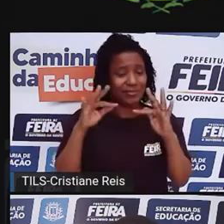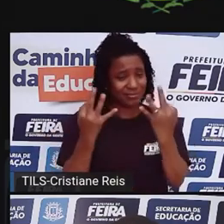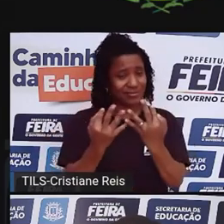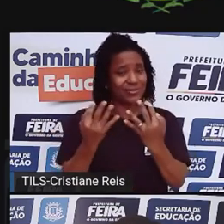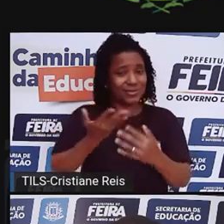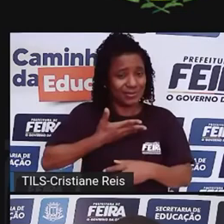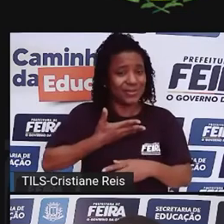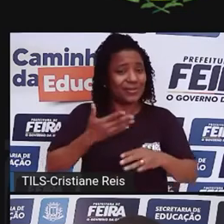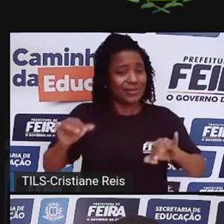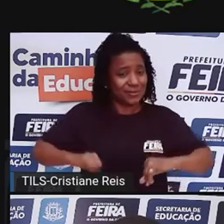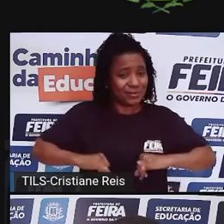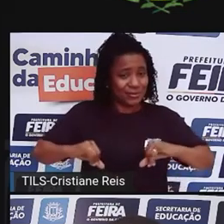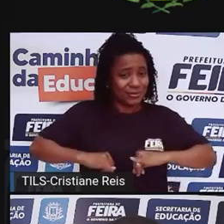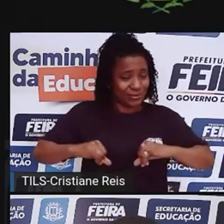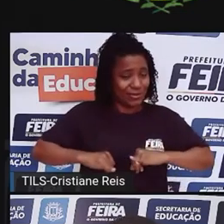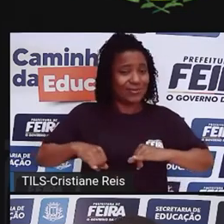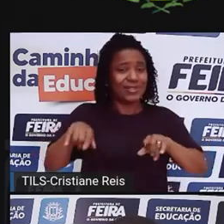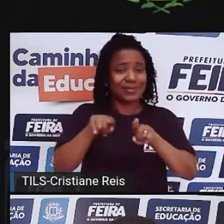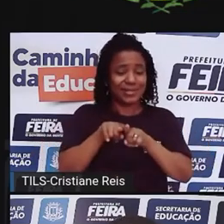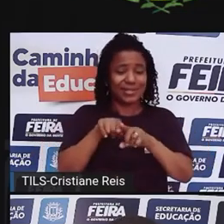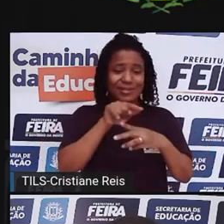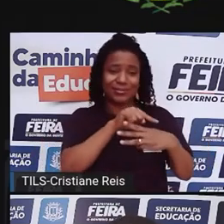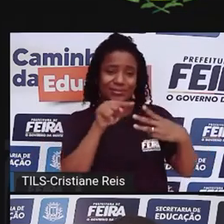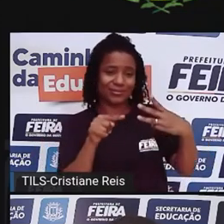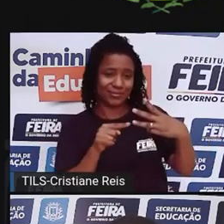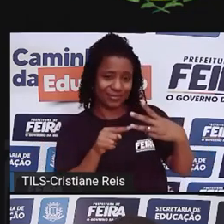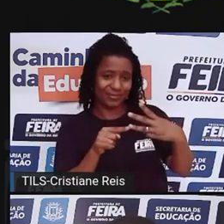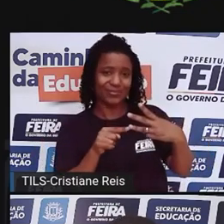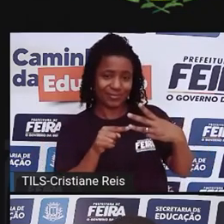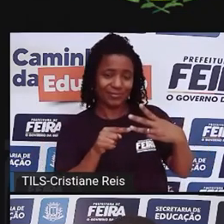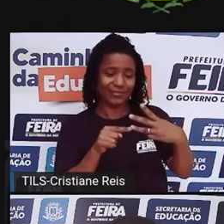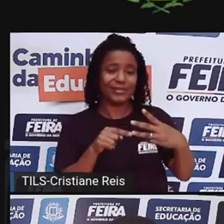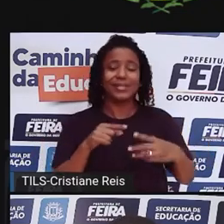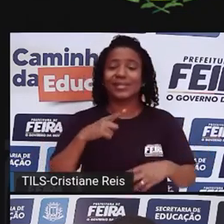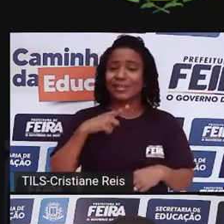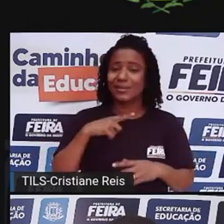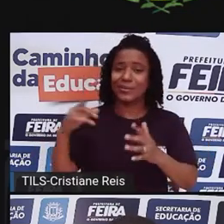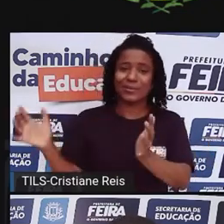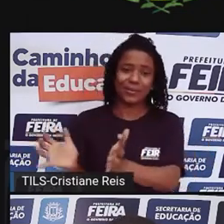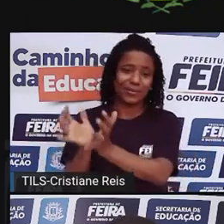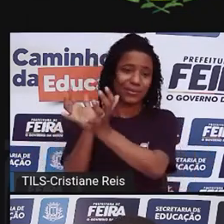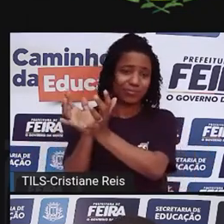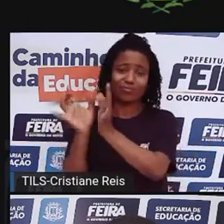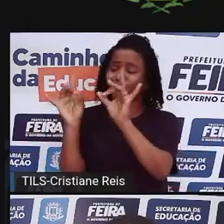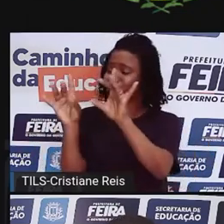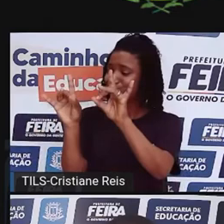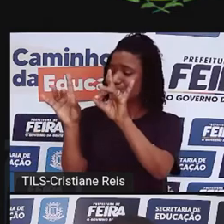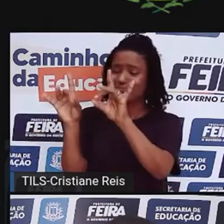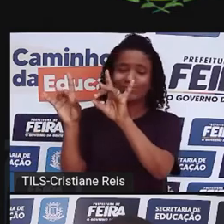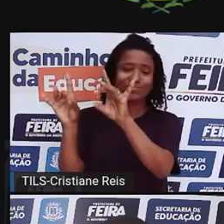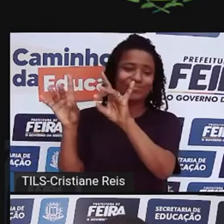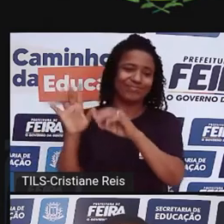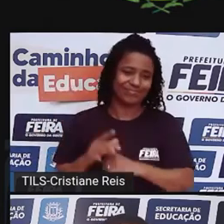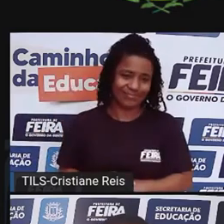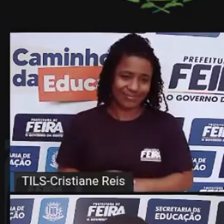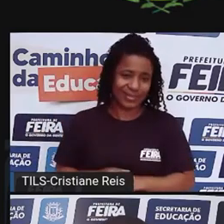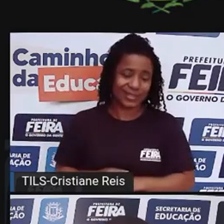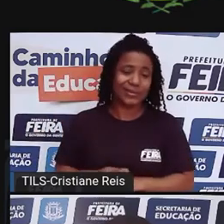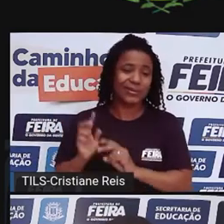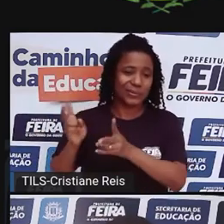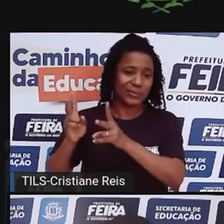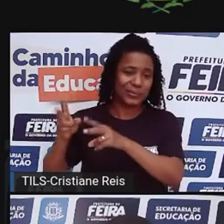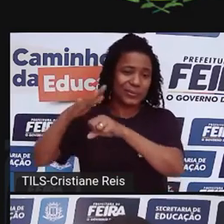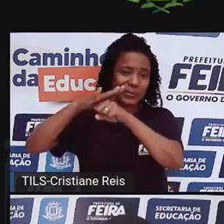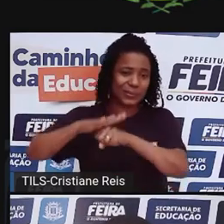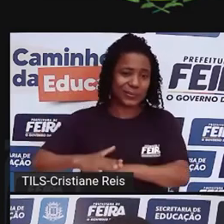de três questões que eu coloquei aqui agora, do outro lado, tem um grupo que é privilegiado e que ganha com essas colonialidades e que não quer